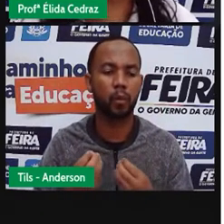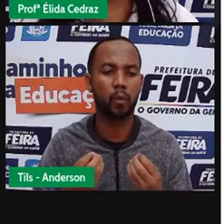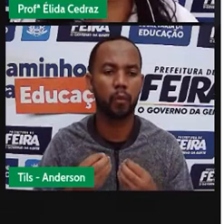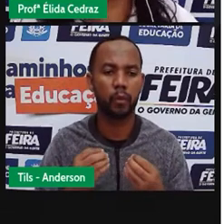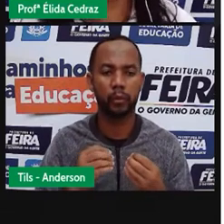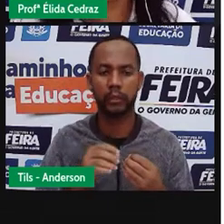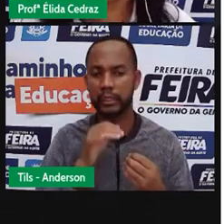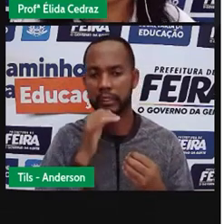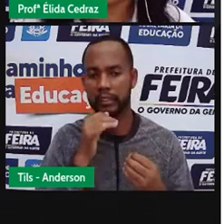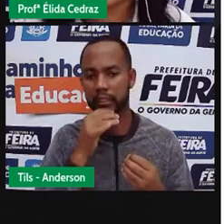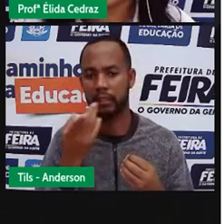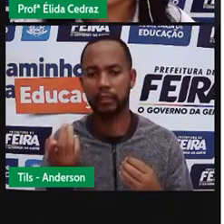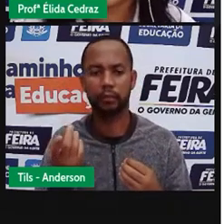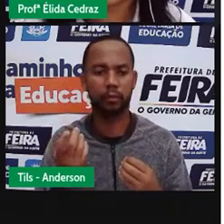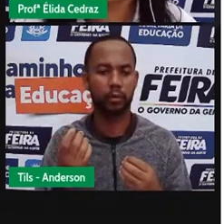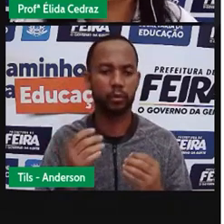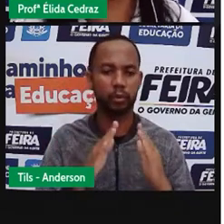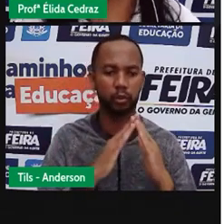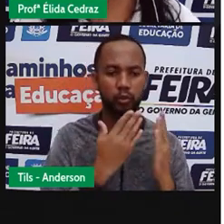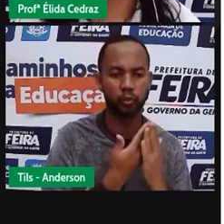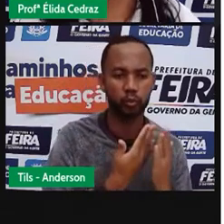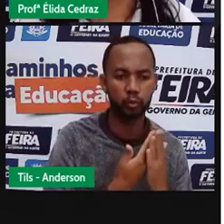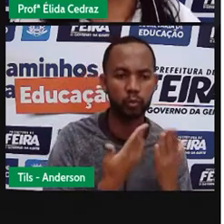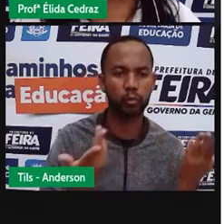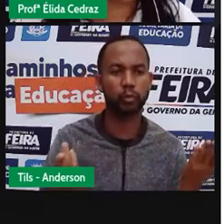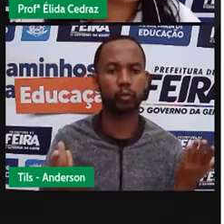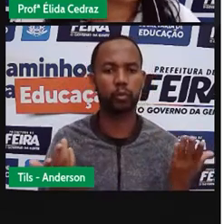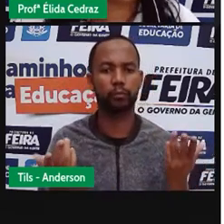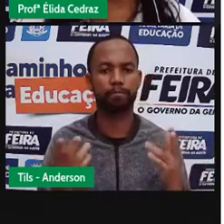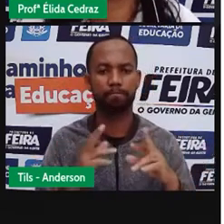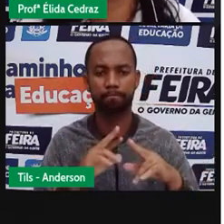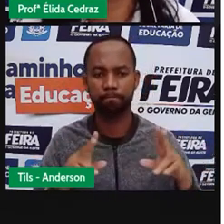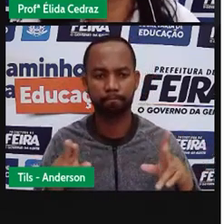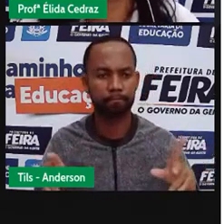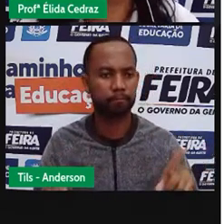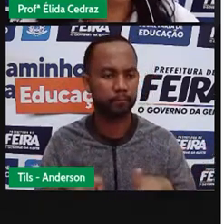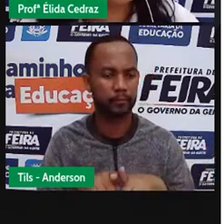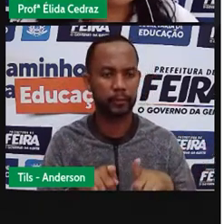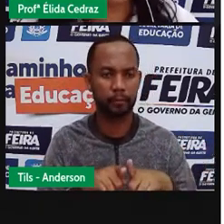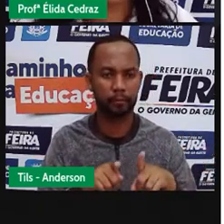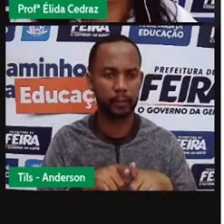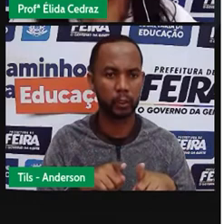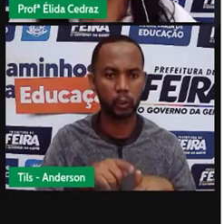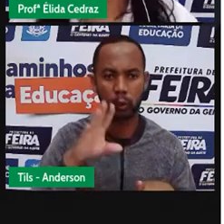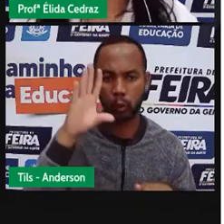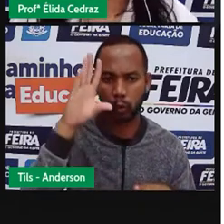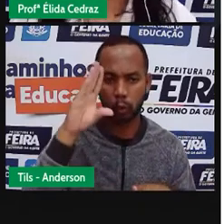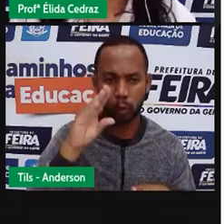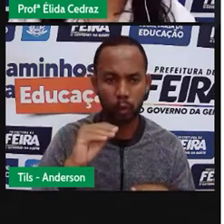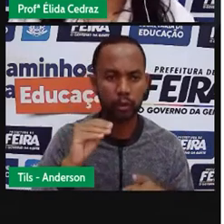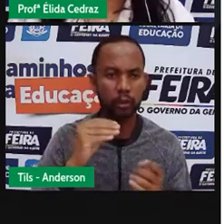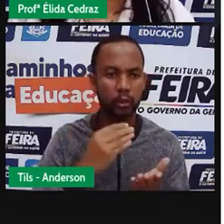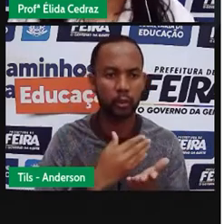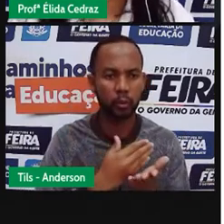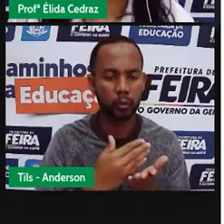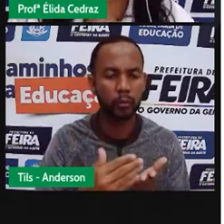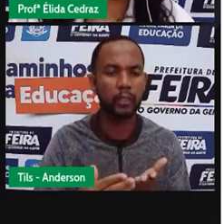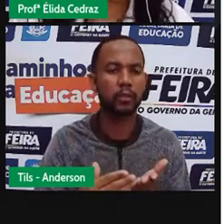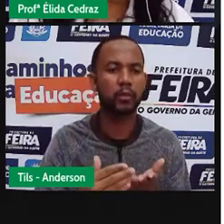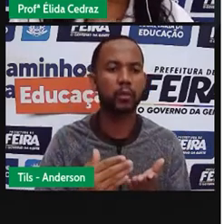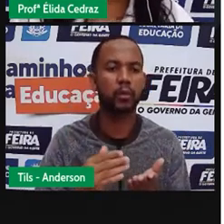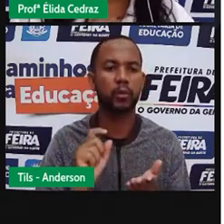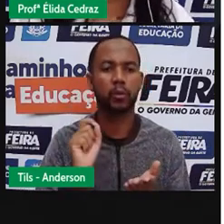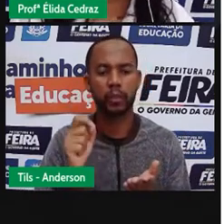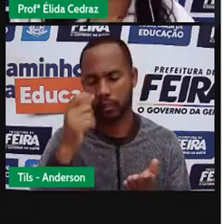educacionais, profissionais e de lazer noturnas começaram a fazer parte da